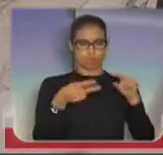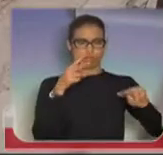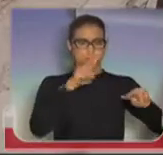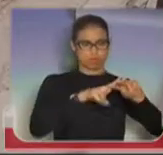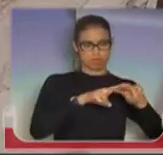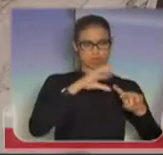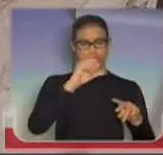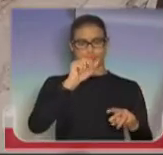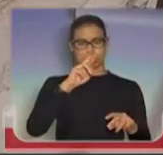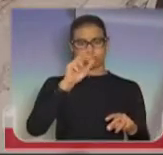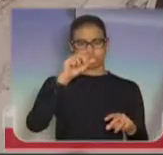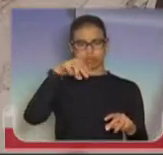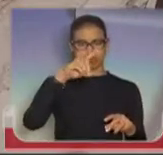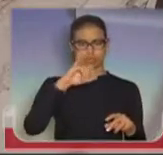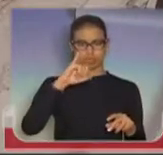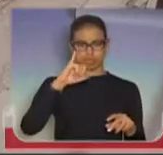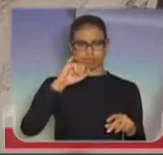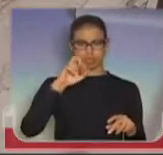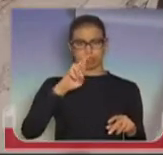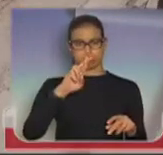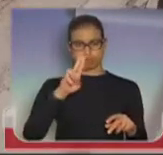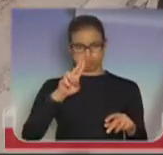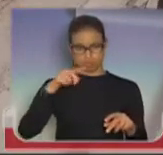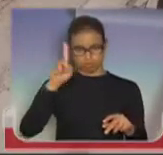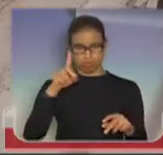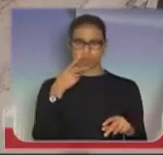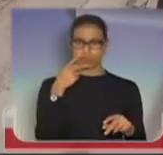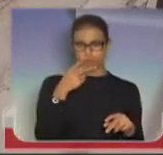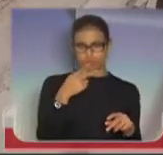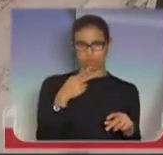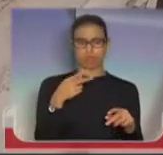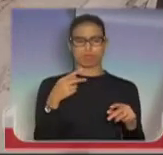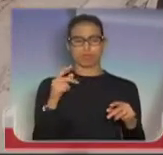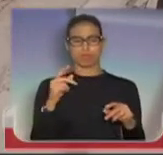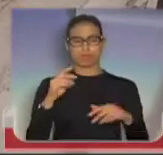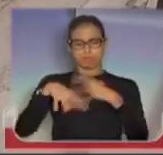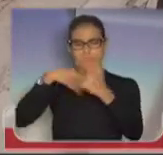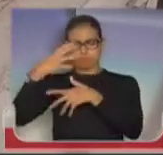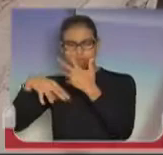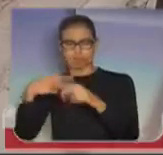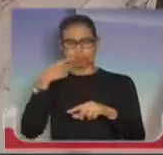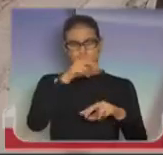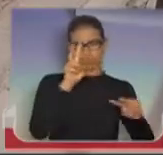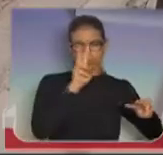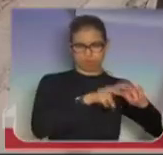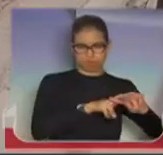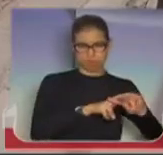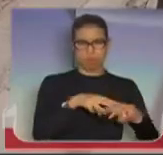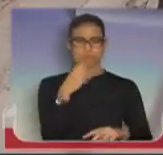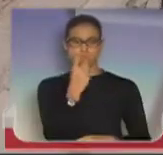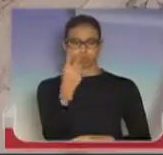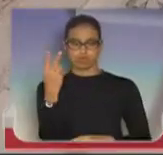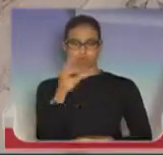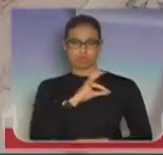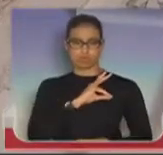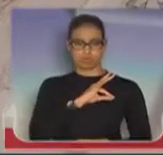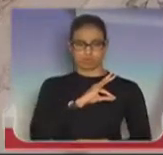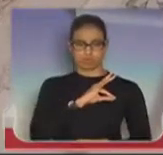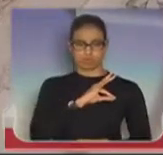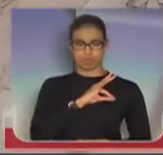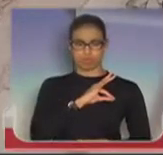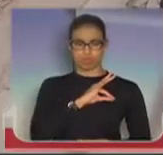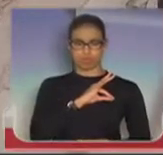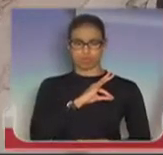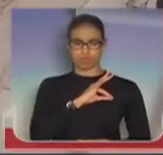Aqui no artigo ele fala, vejam bem, na rebelião do Carandiru, 22 policiais militares ficaram feridos. Ninguém fala